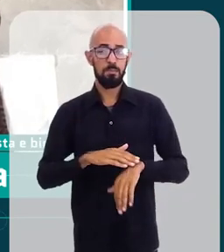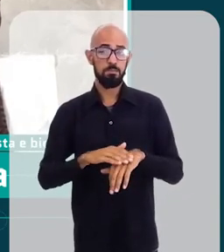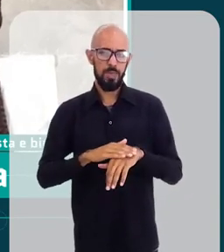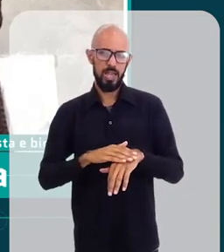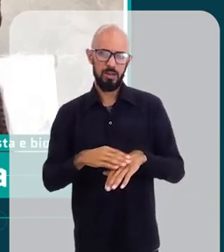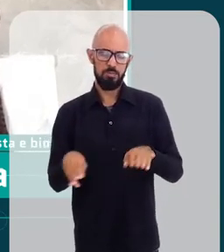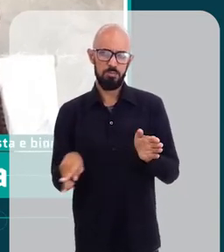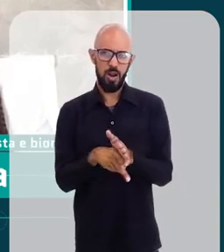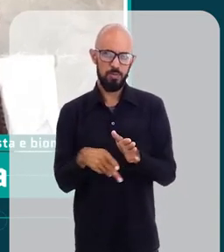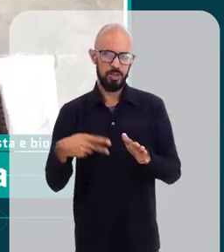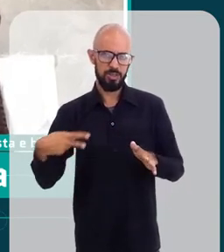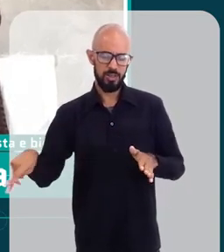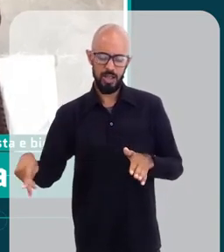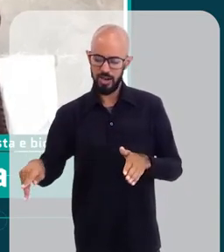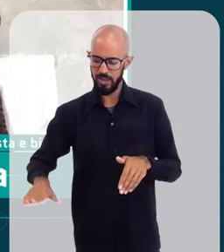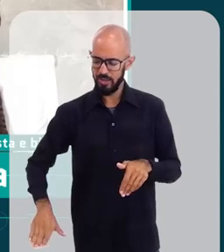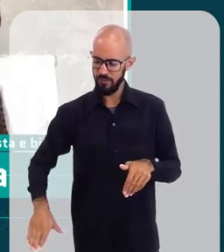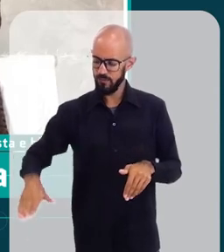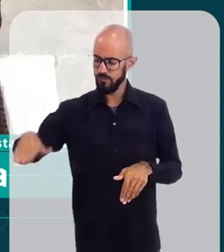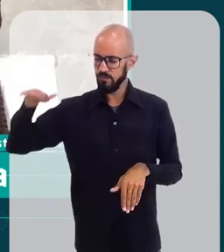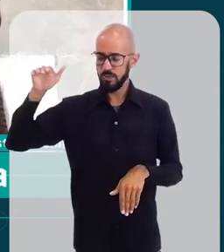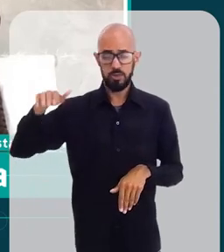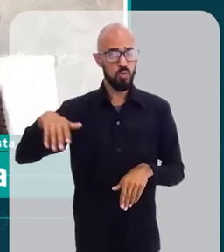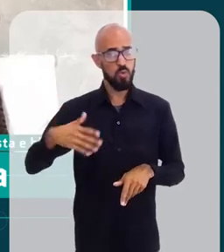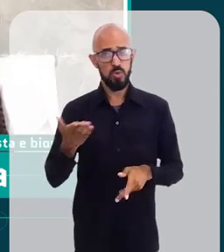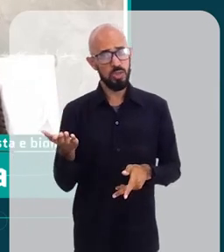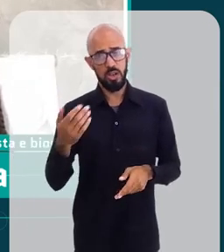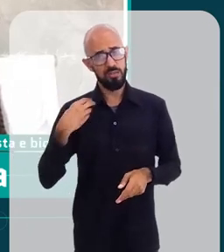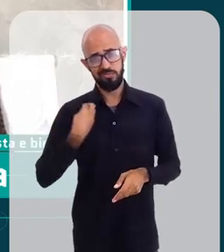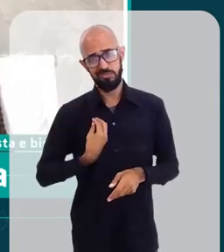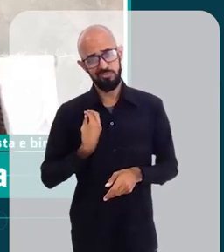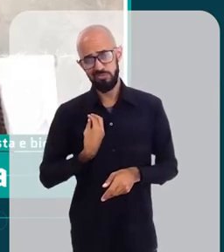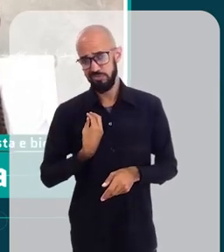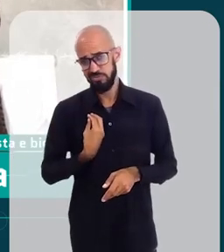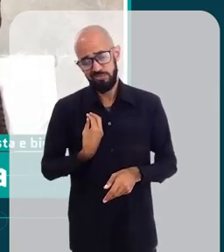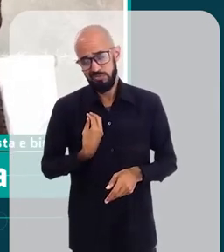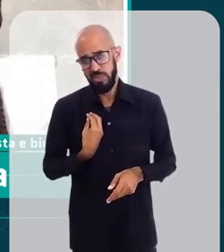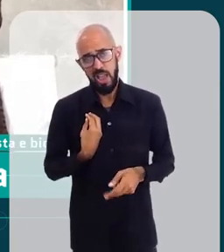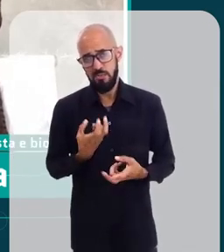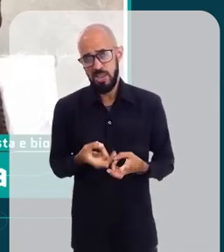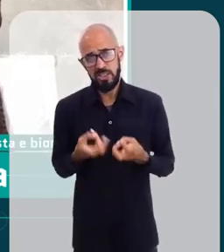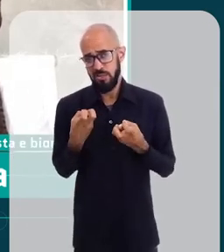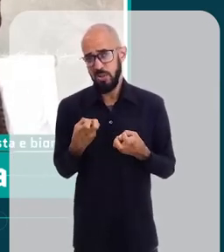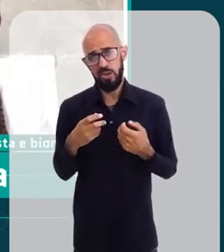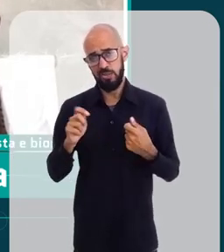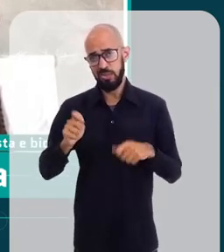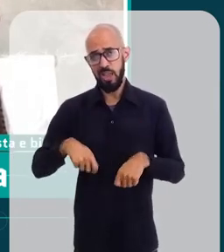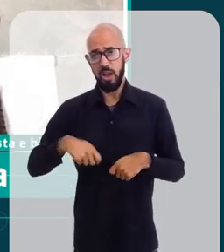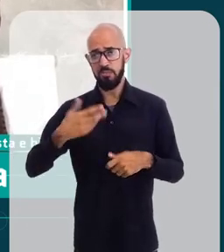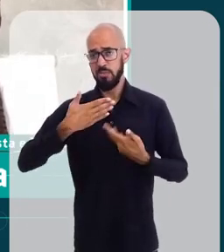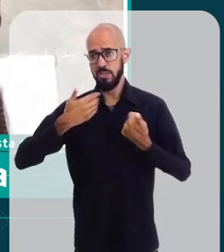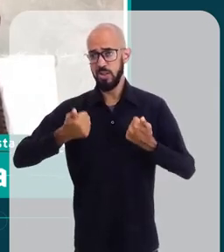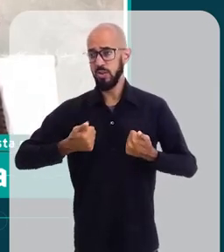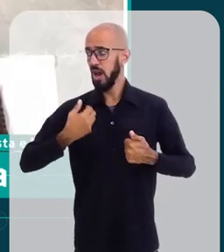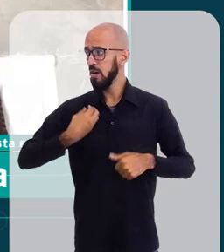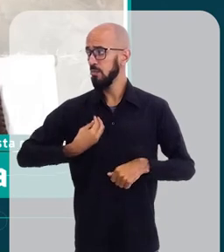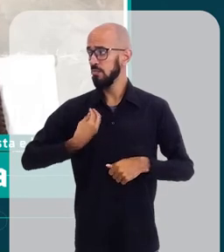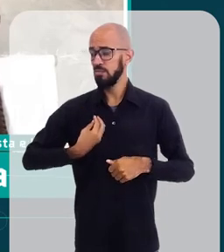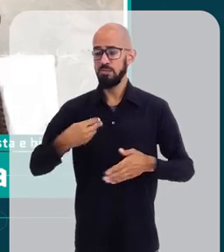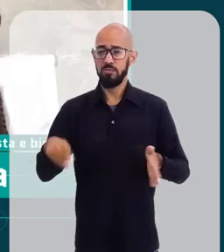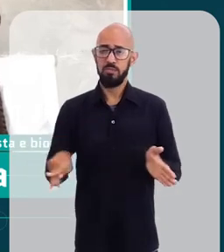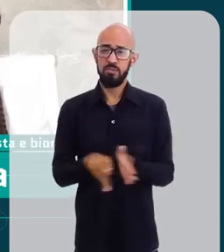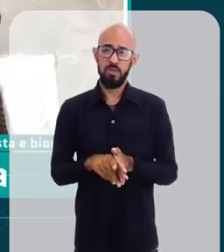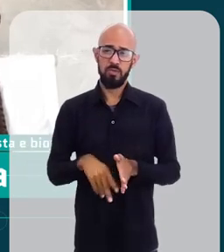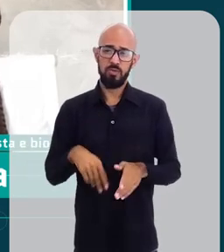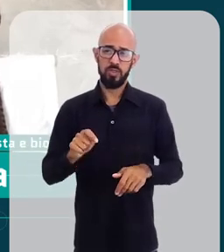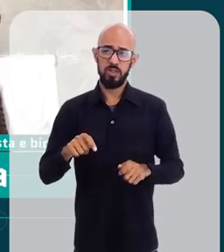referentes à pele, de infância até a vida adulta, e entendeu que ela poderia trabalhar com isso para se melhorar